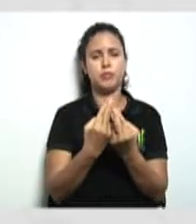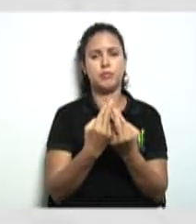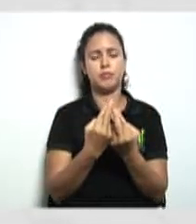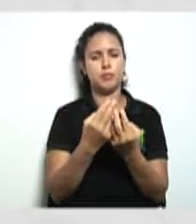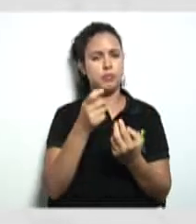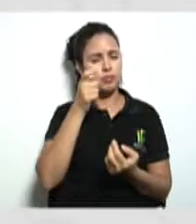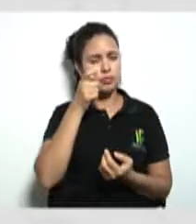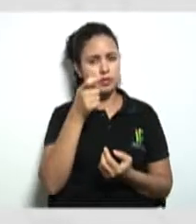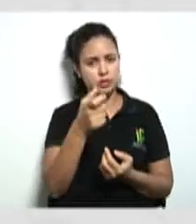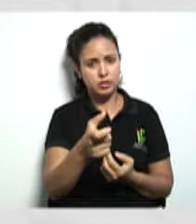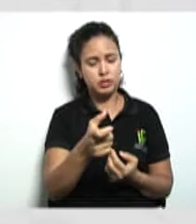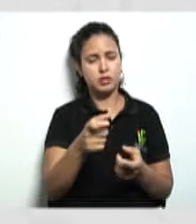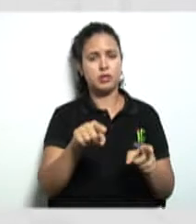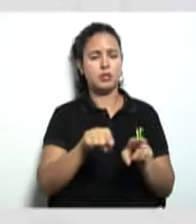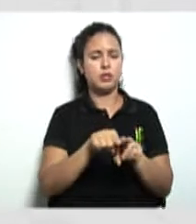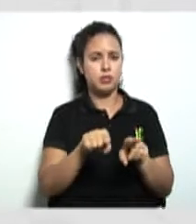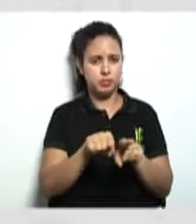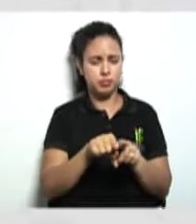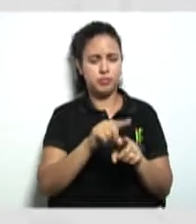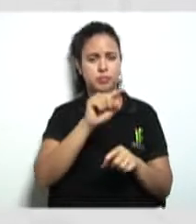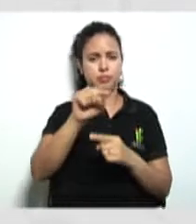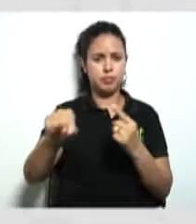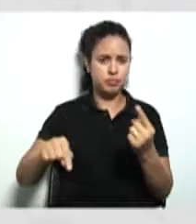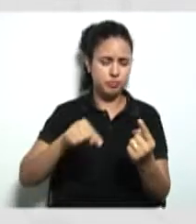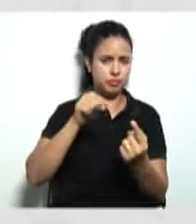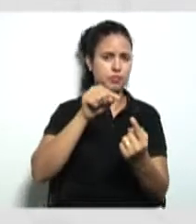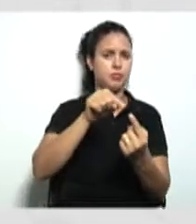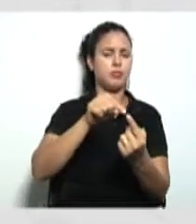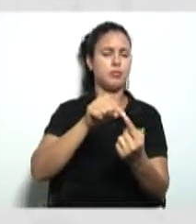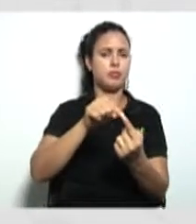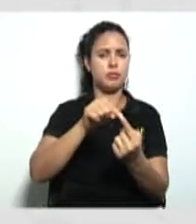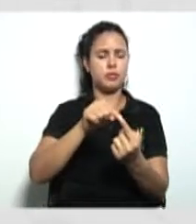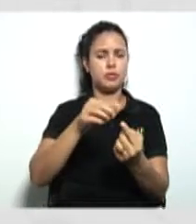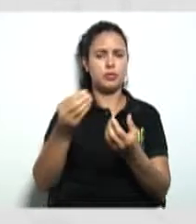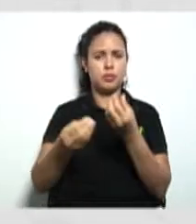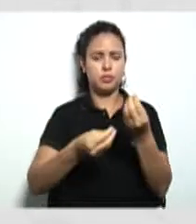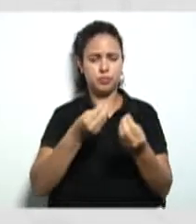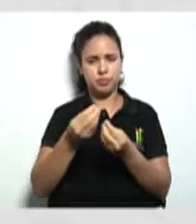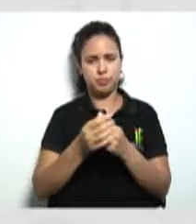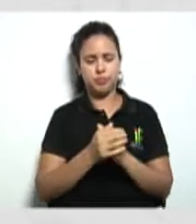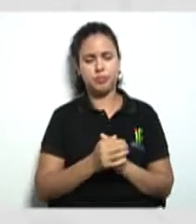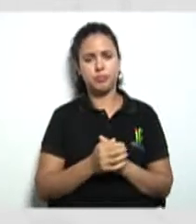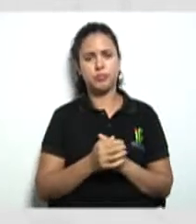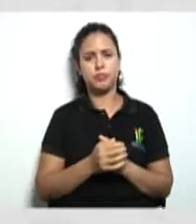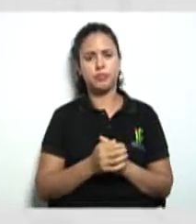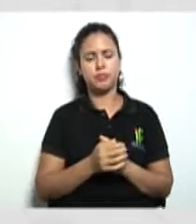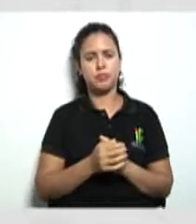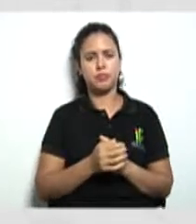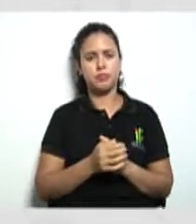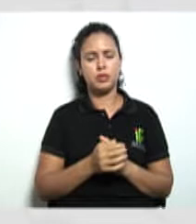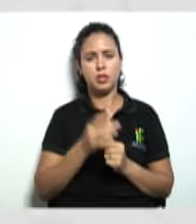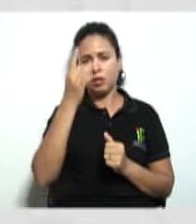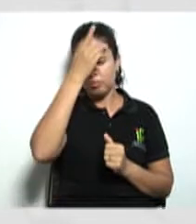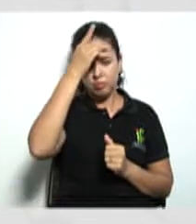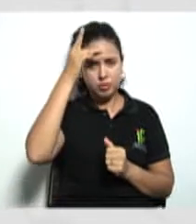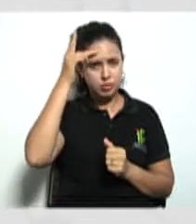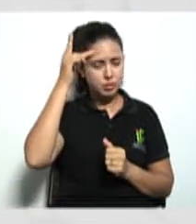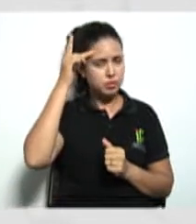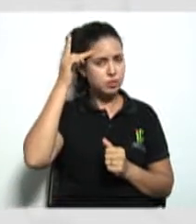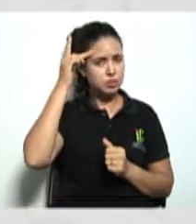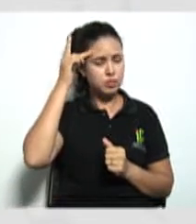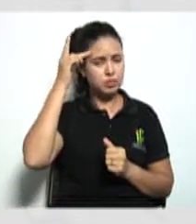interesses e quais são os seus objetivos. Então como é que seria? O número mínimo aqui seria